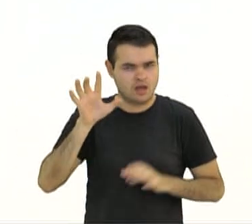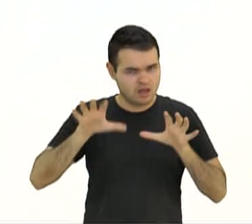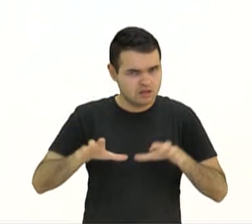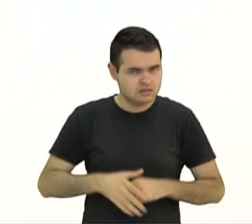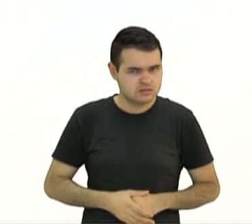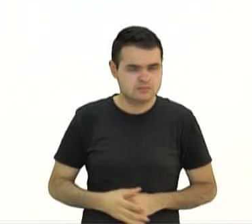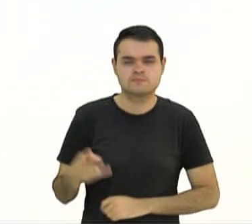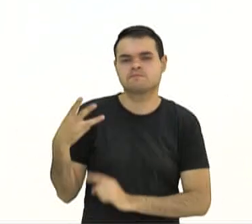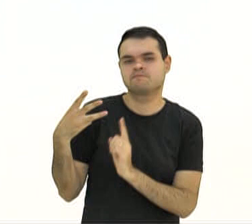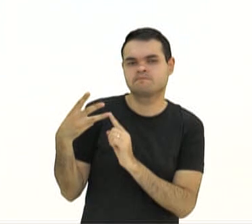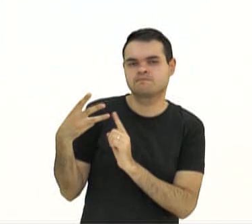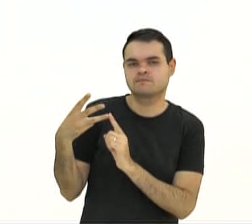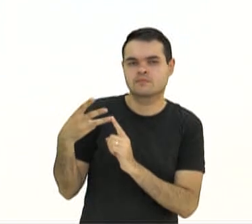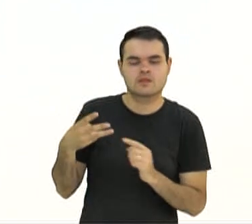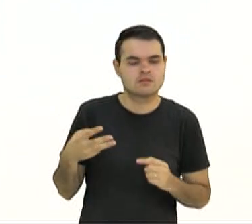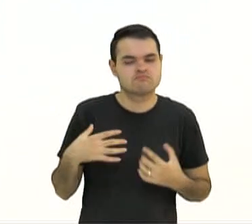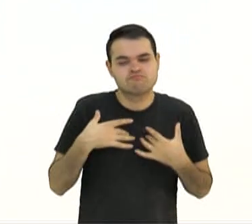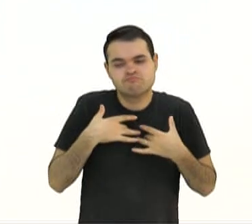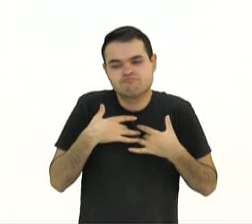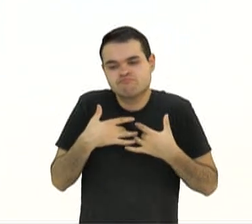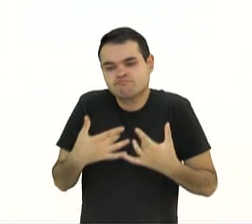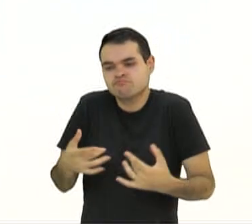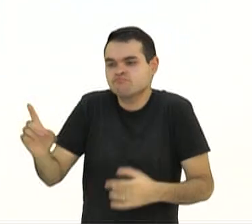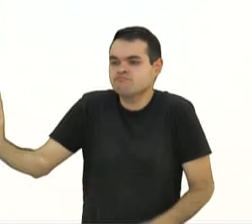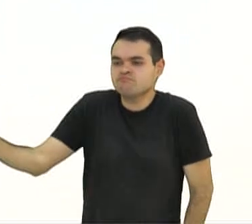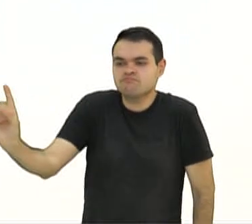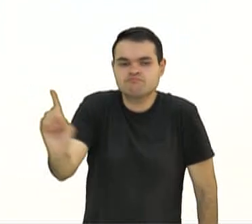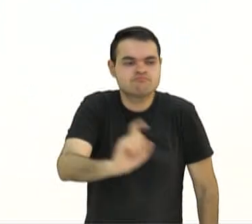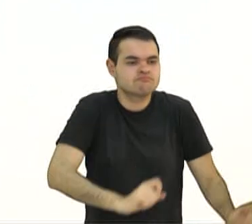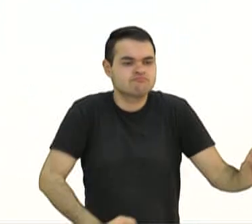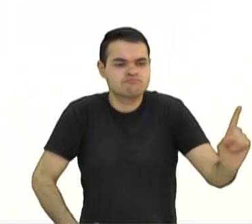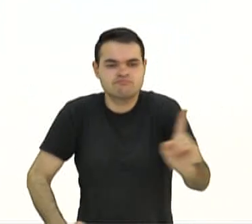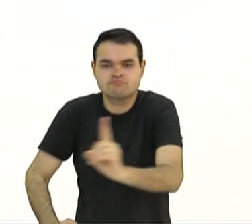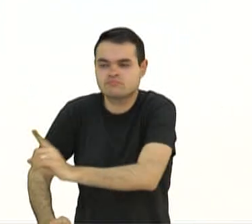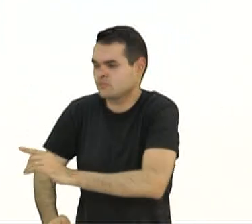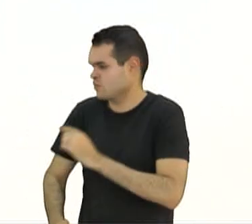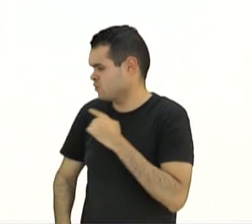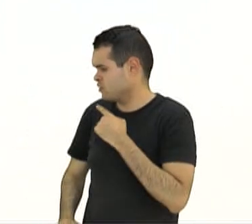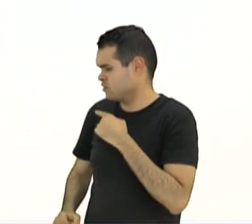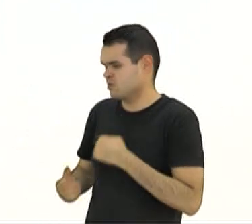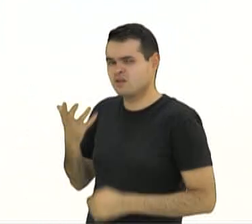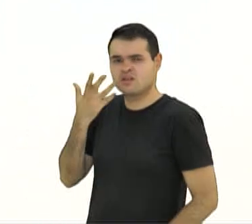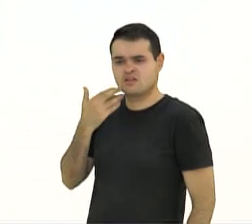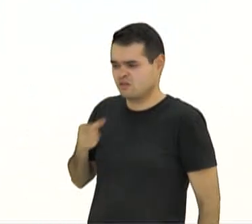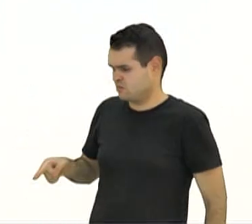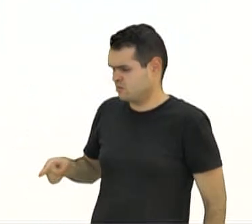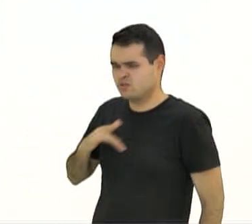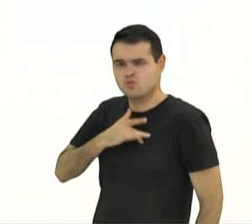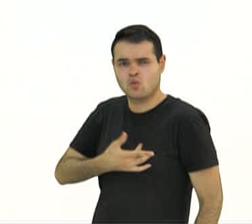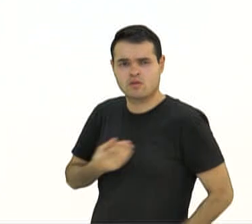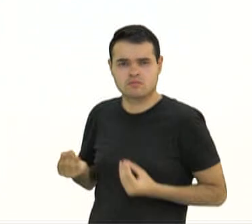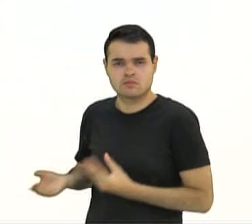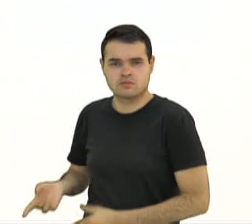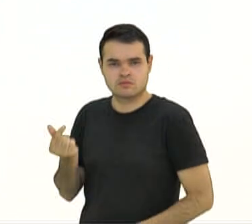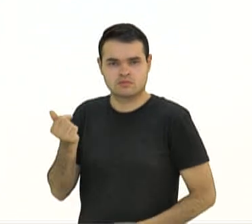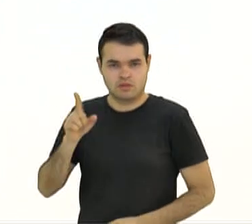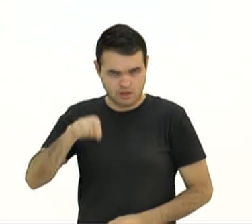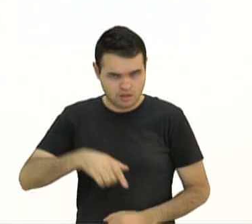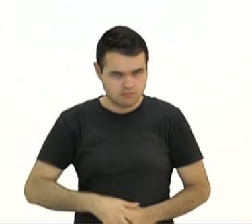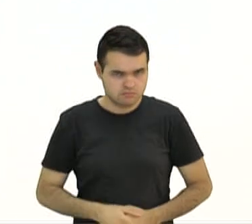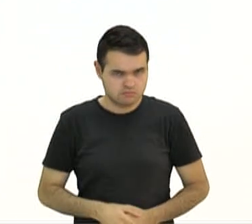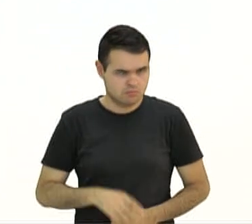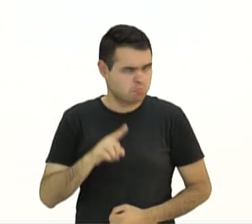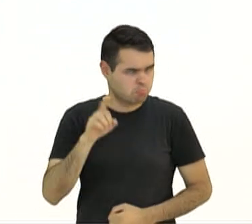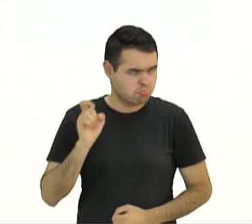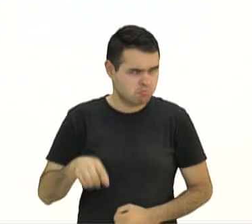foi isso? Para comover as pessoas que passam a doar dinheiro ao pedinte? Olha só. Importante. Será que